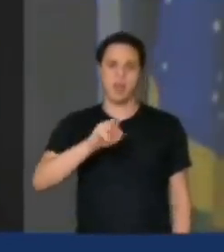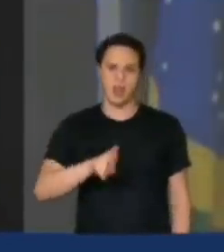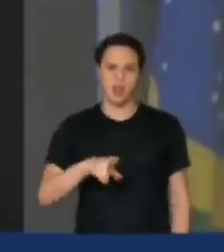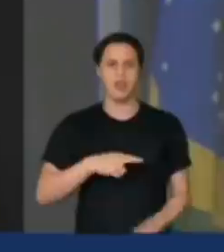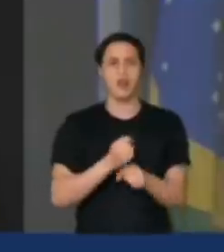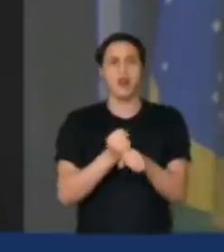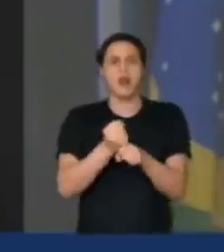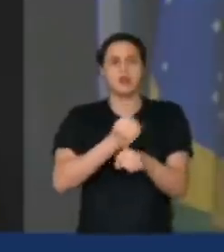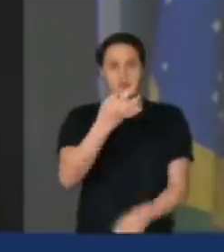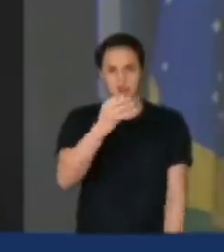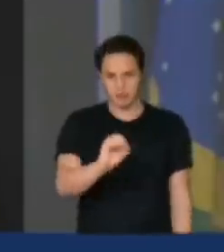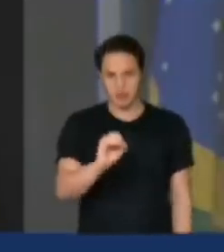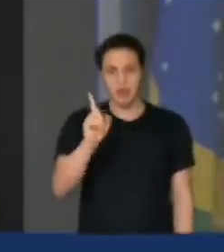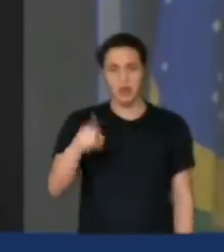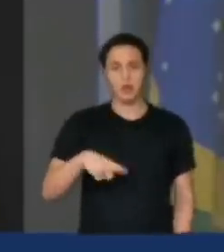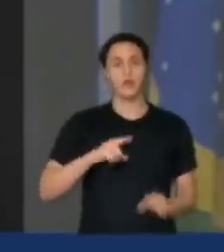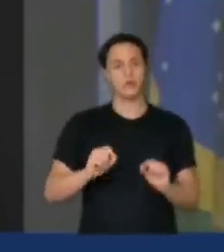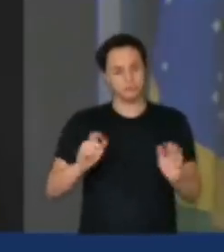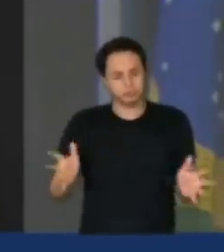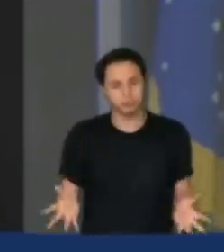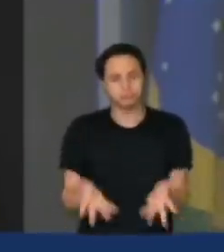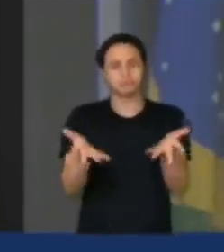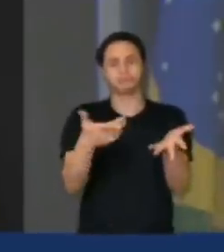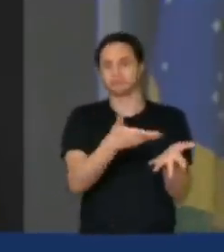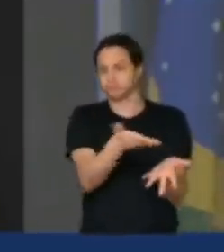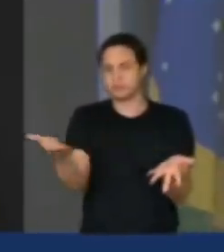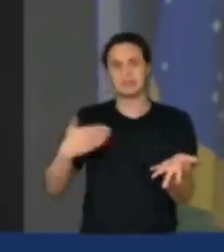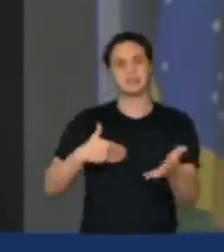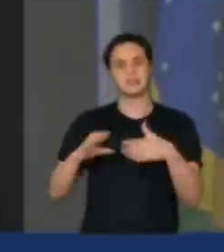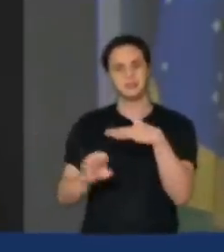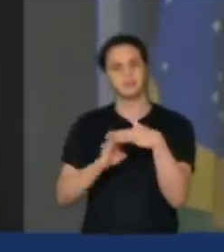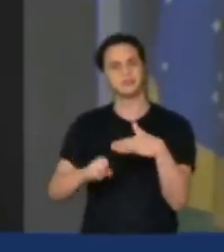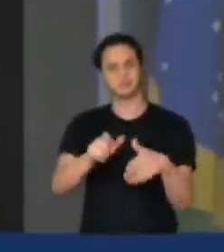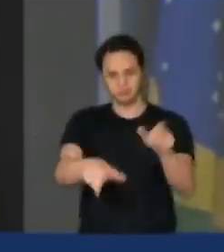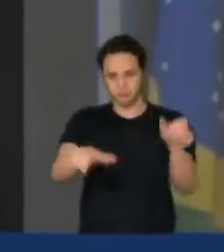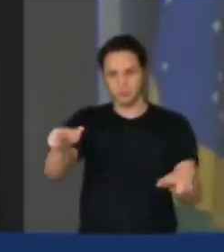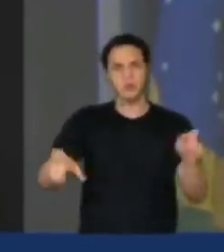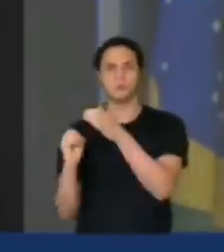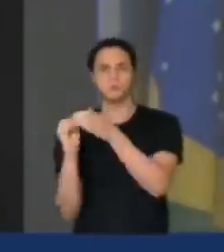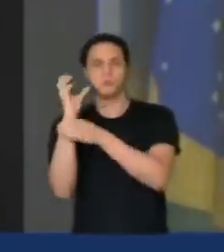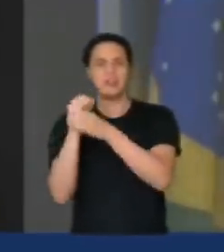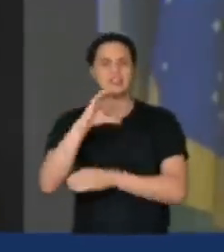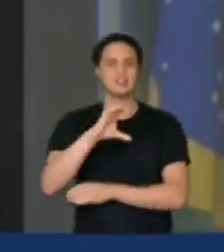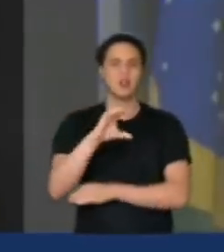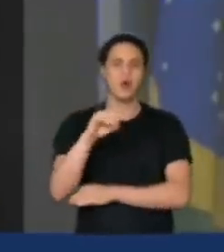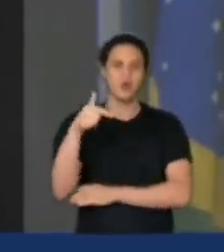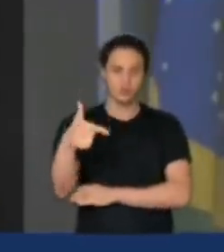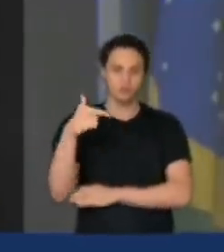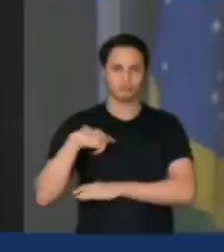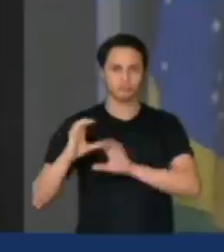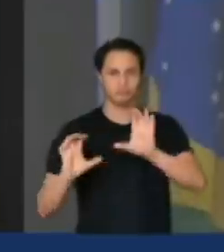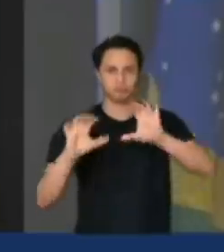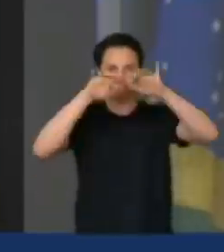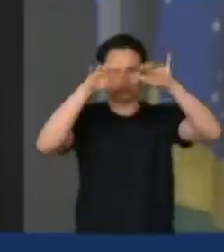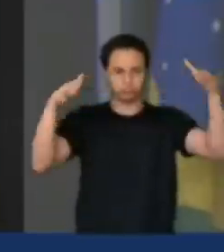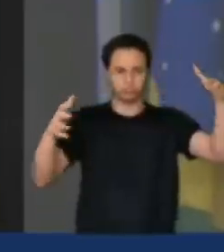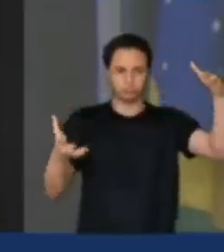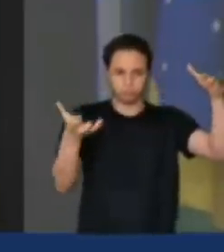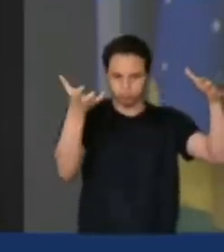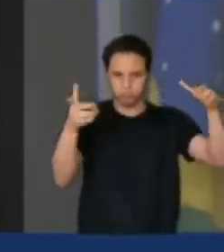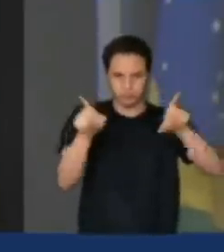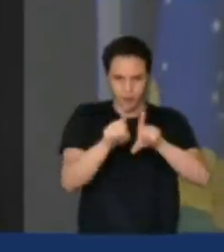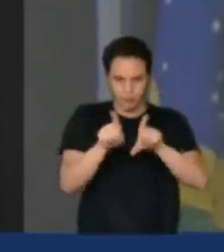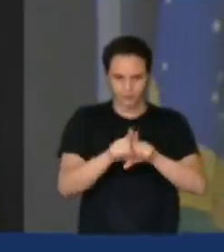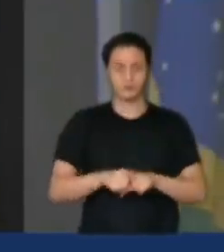ou seja, um grande incentivo para que as empresas e as pessoas físicas possam entrar nesse mercado. E estamos revogando também o inciso 6º do